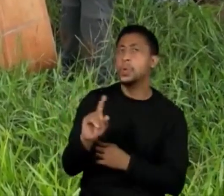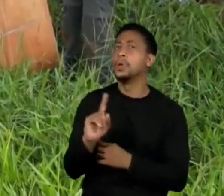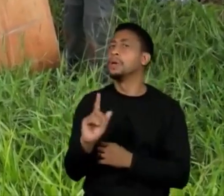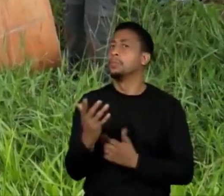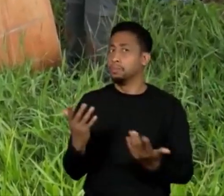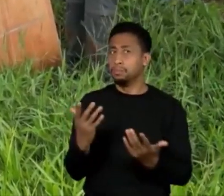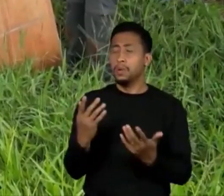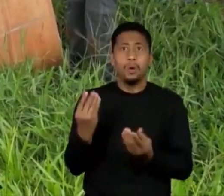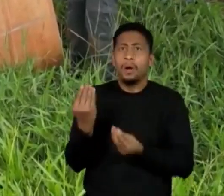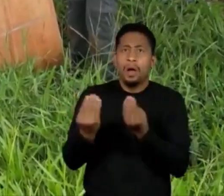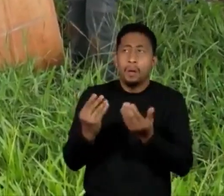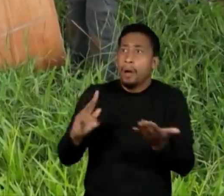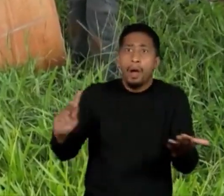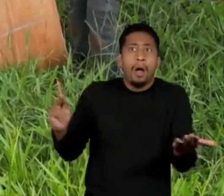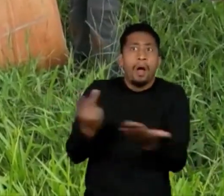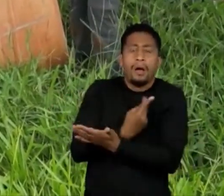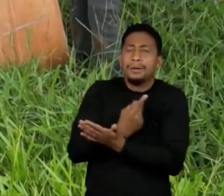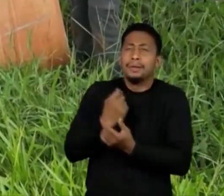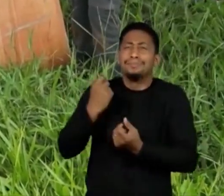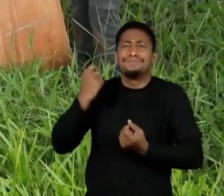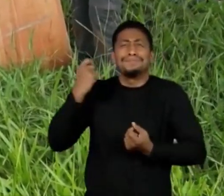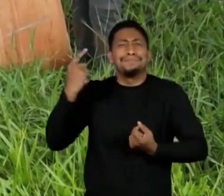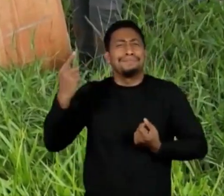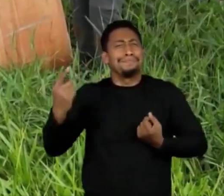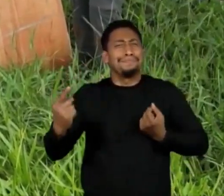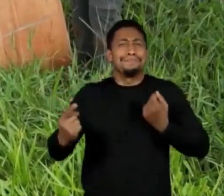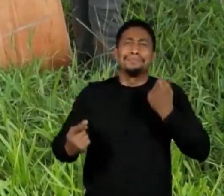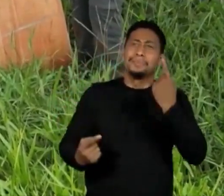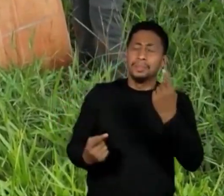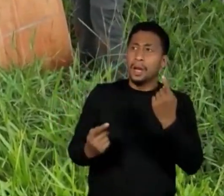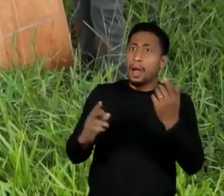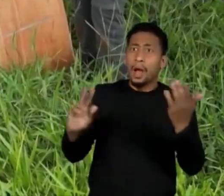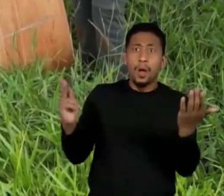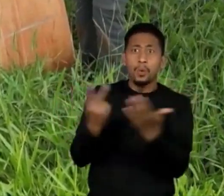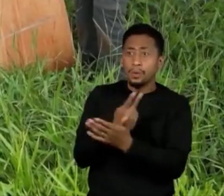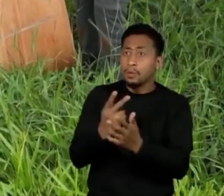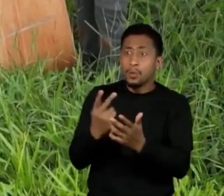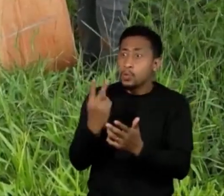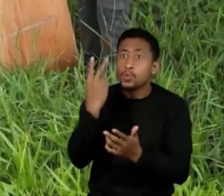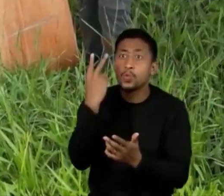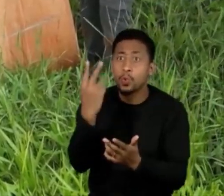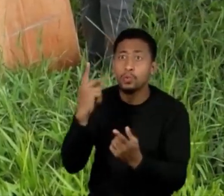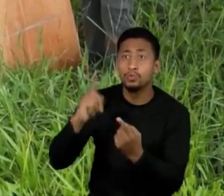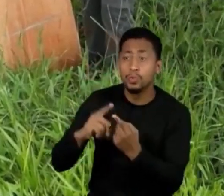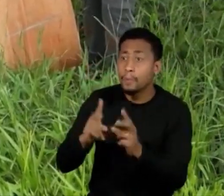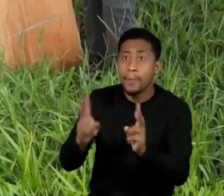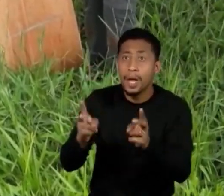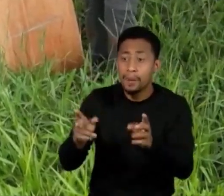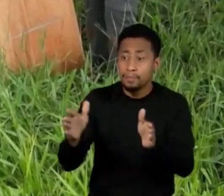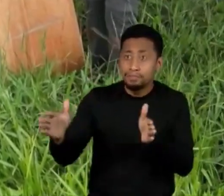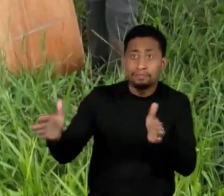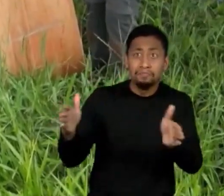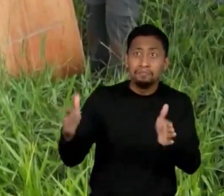um evento tão raro aconteceu duas vezes no mesmo lugar em um curto período de tempo.